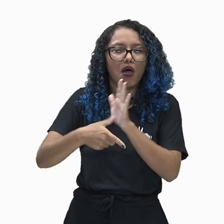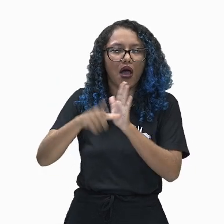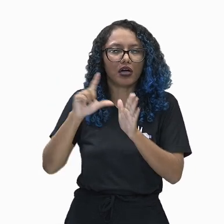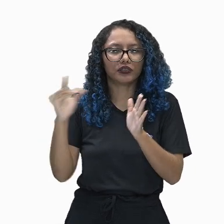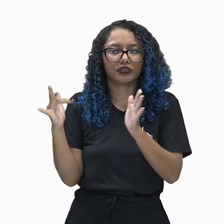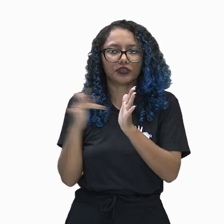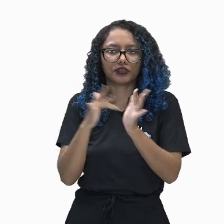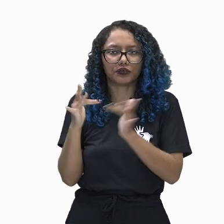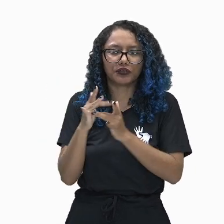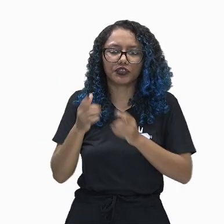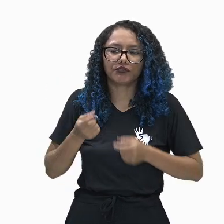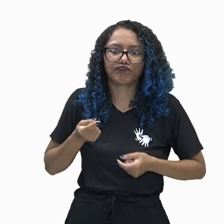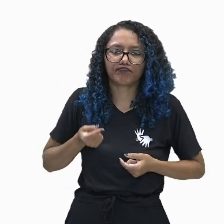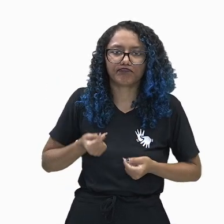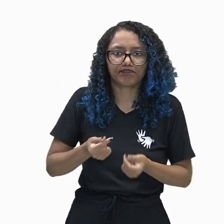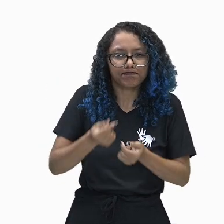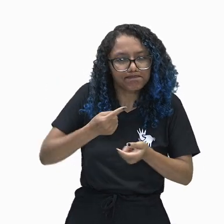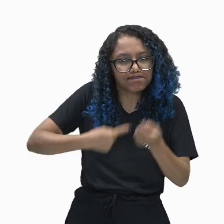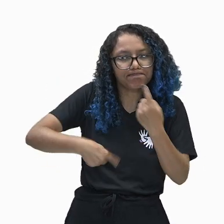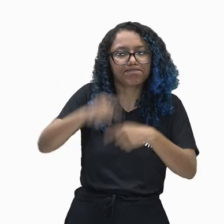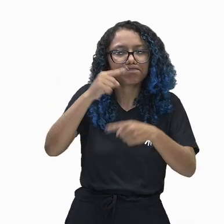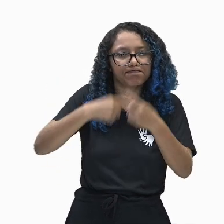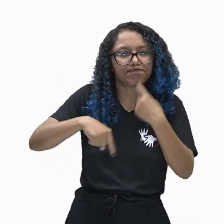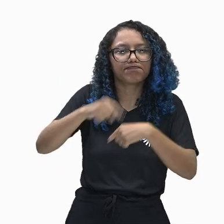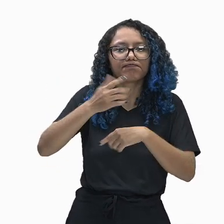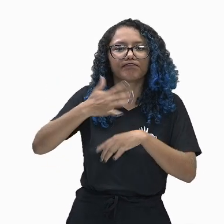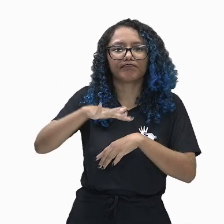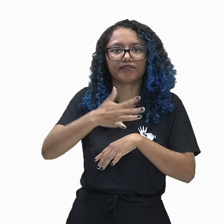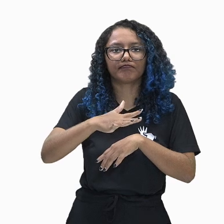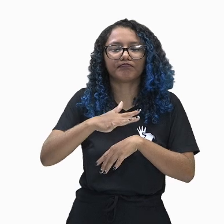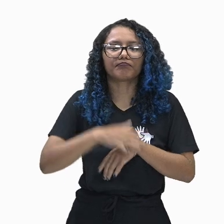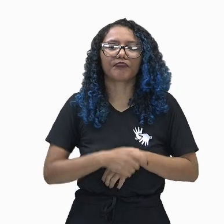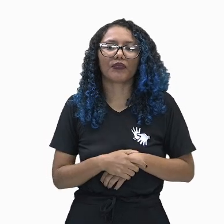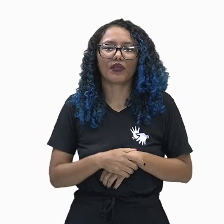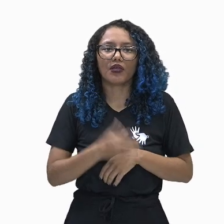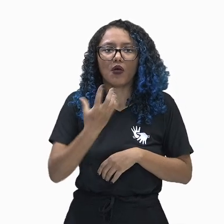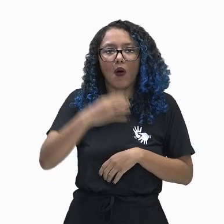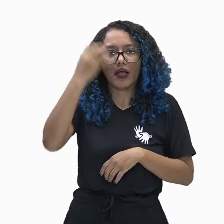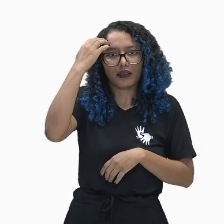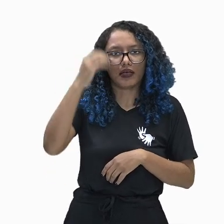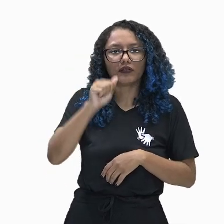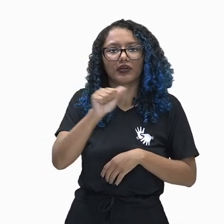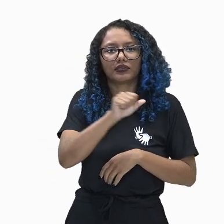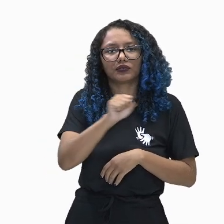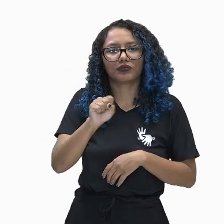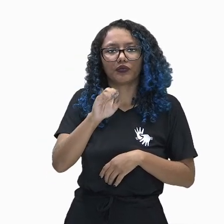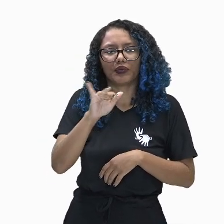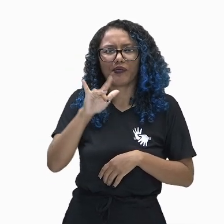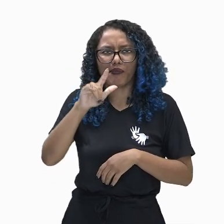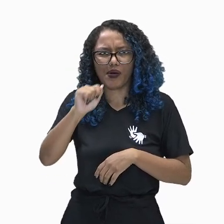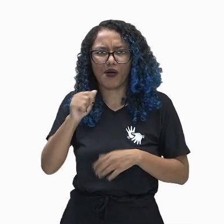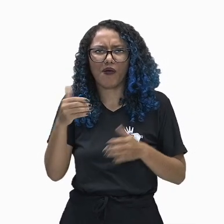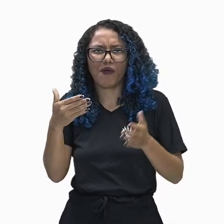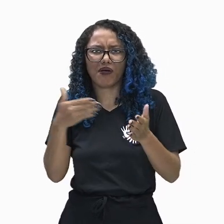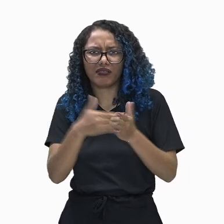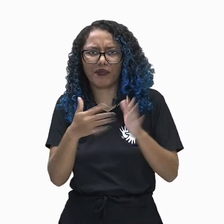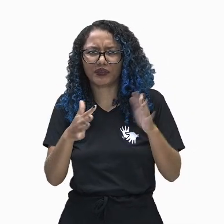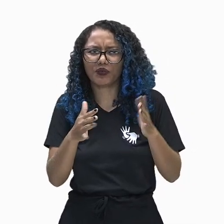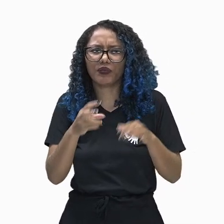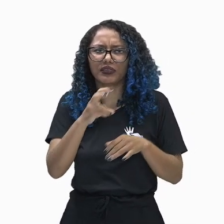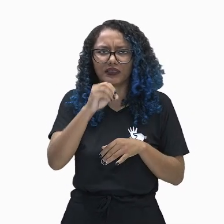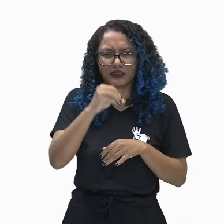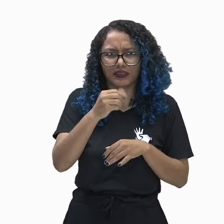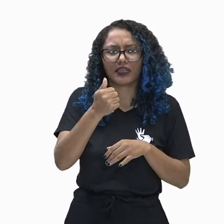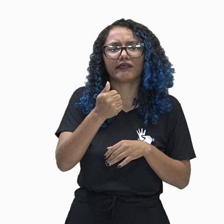reinado de Assurbanipal, até 530 a.C. Depois, entrou em declínio ao